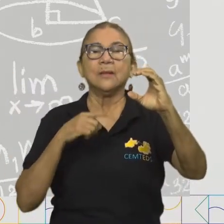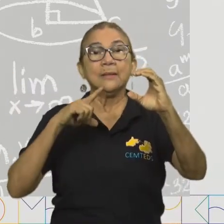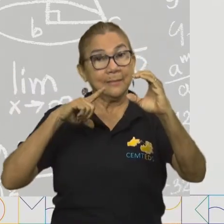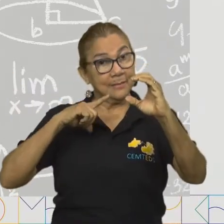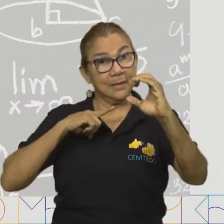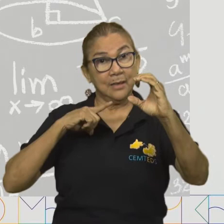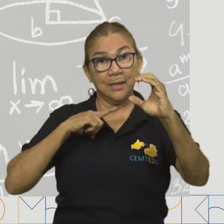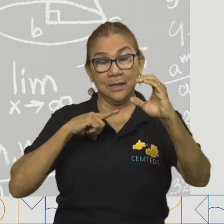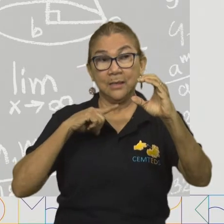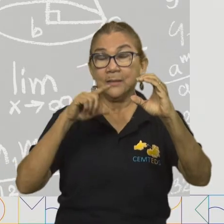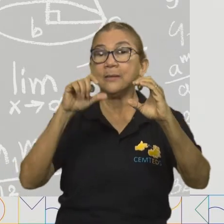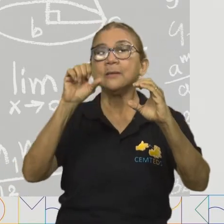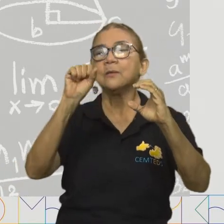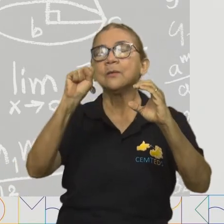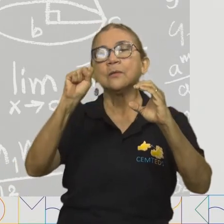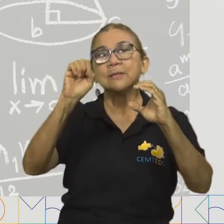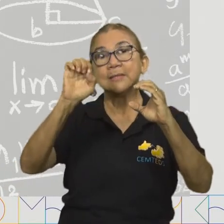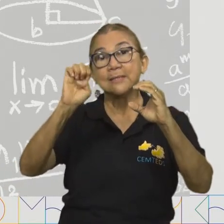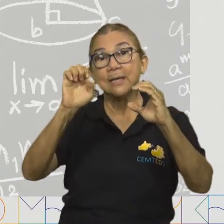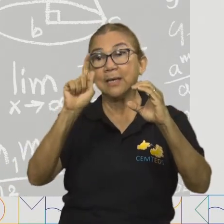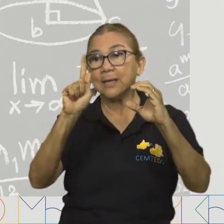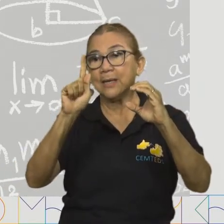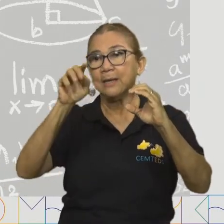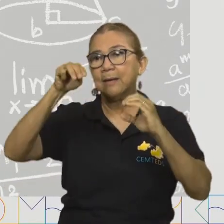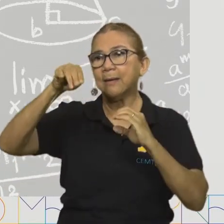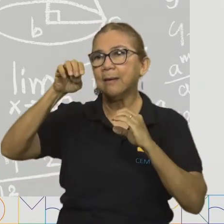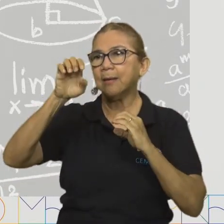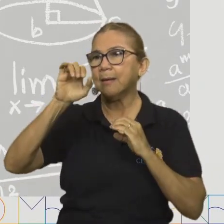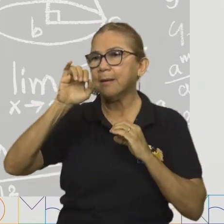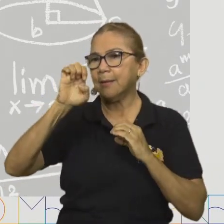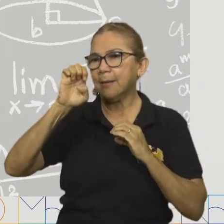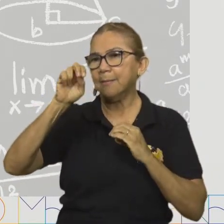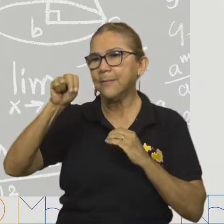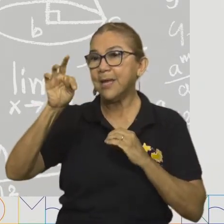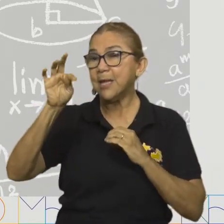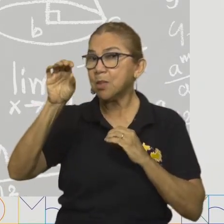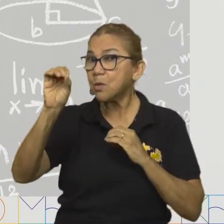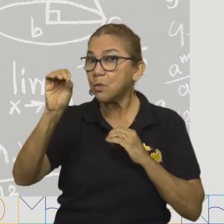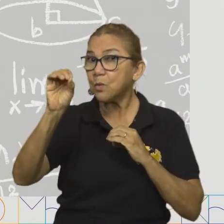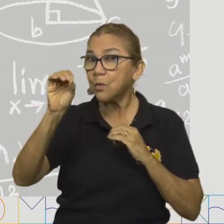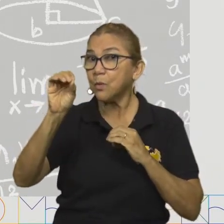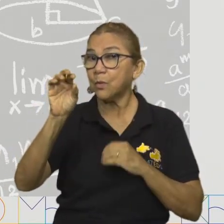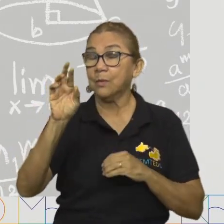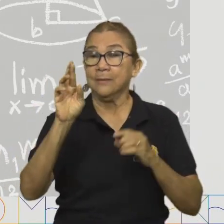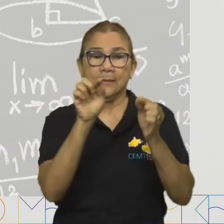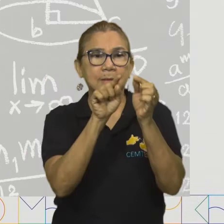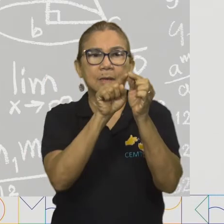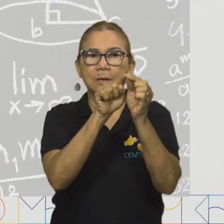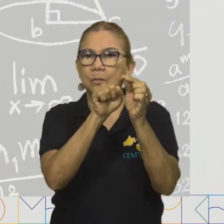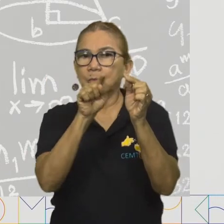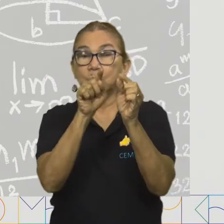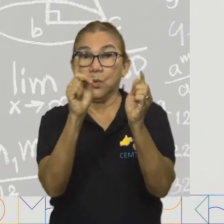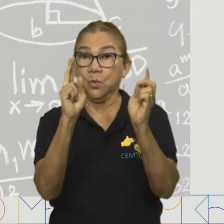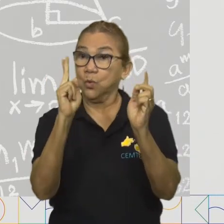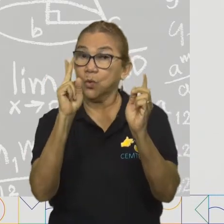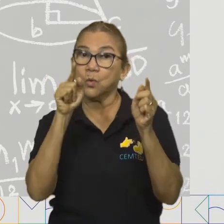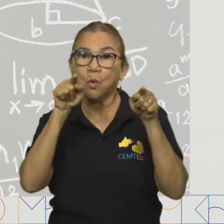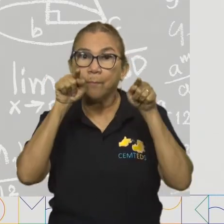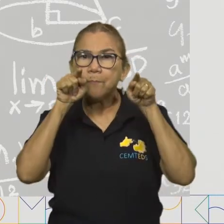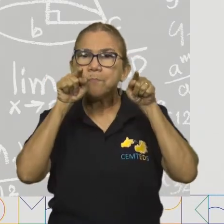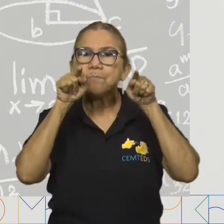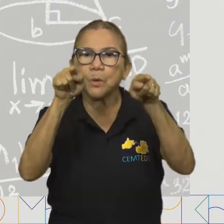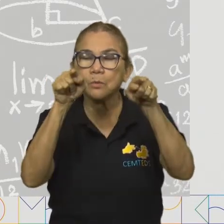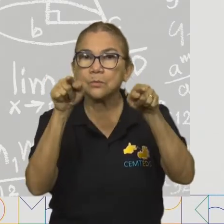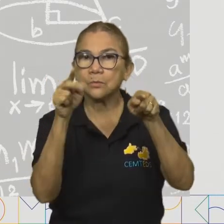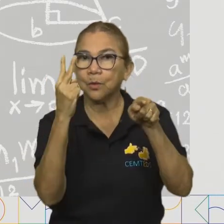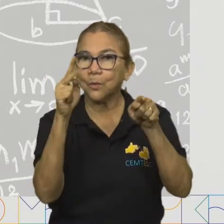O segmento de reta é uma parte de uma reta que é definida por